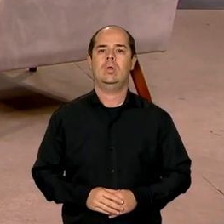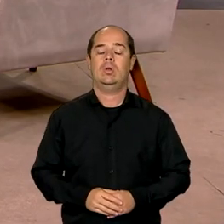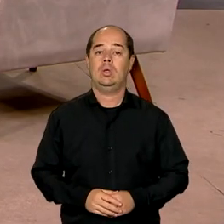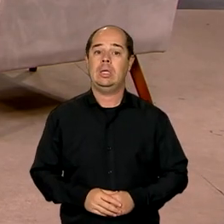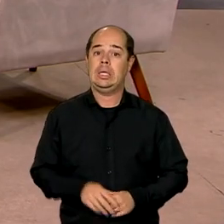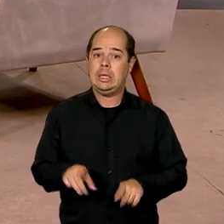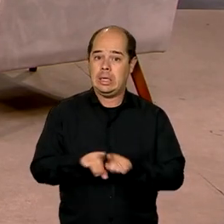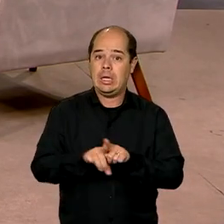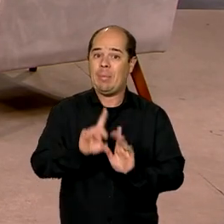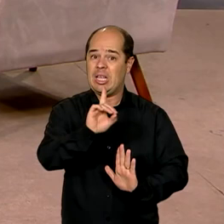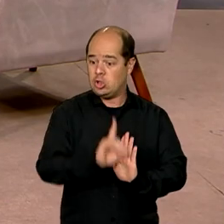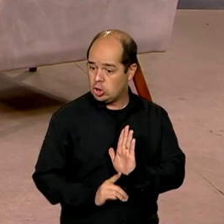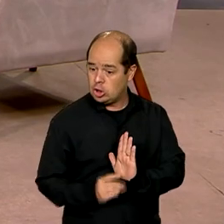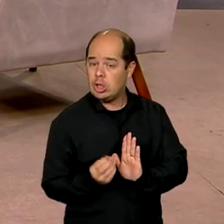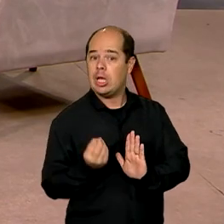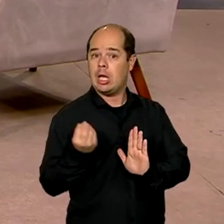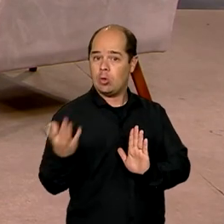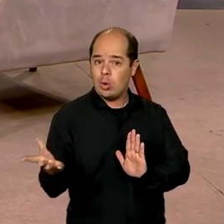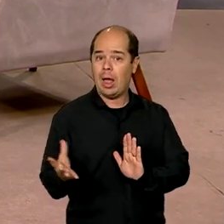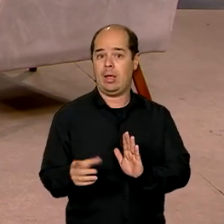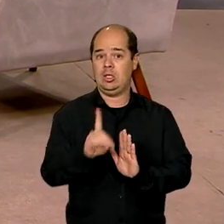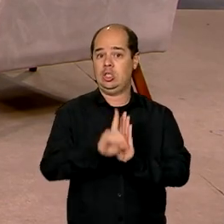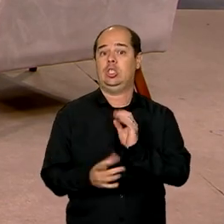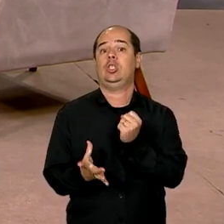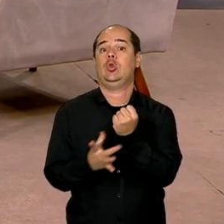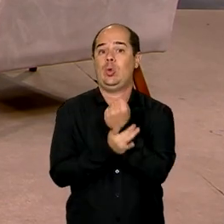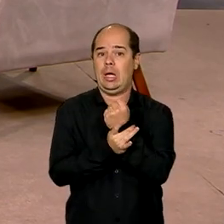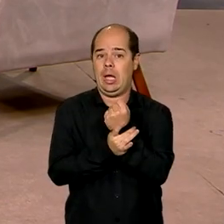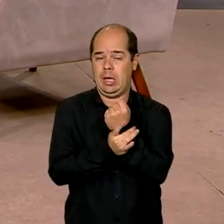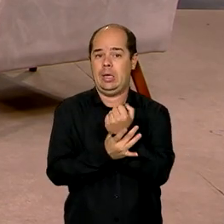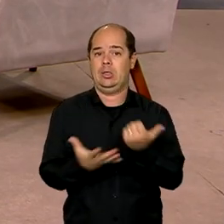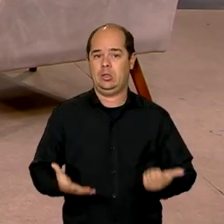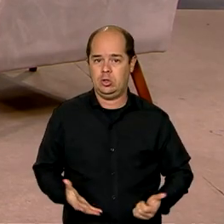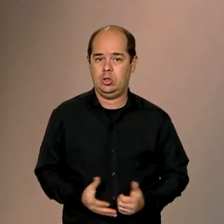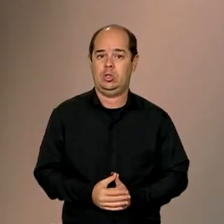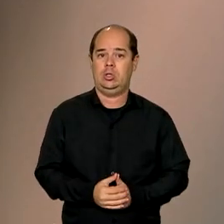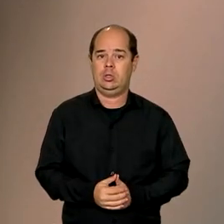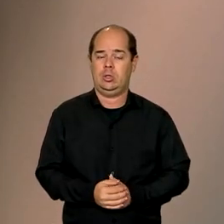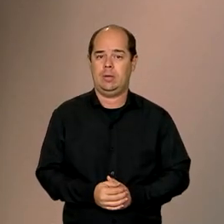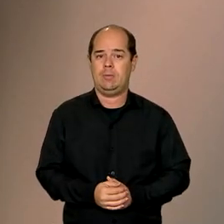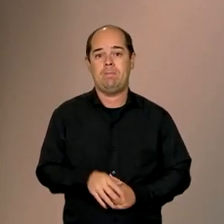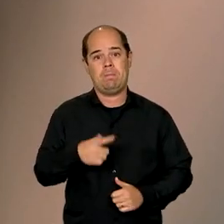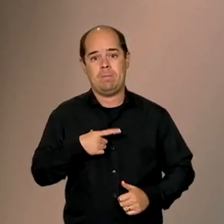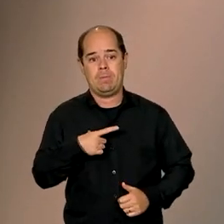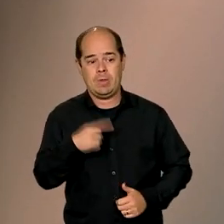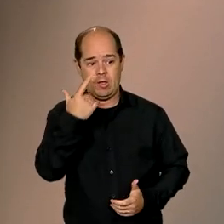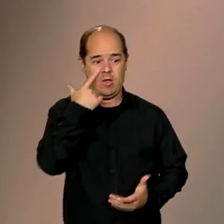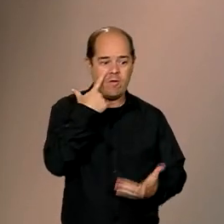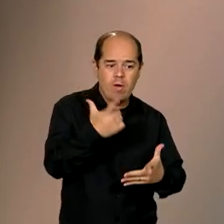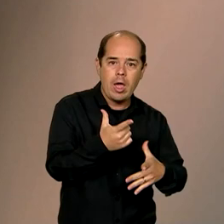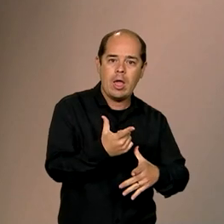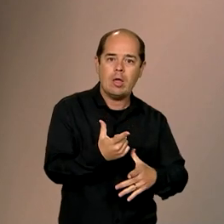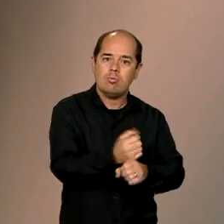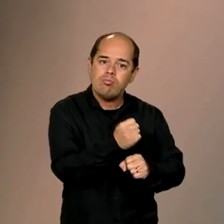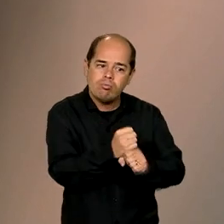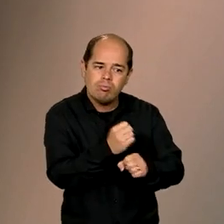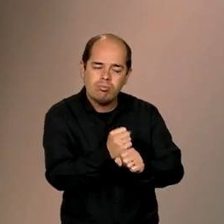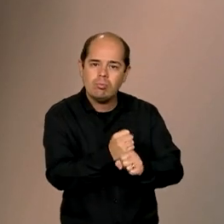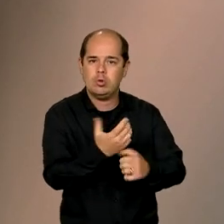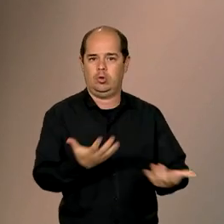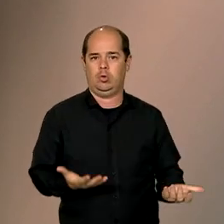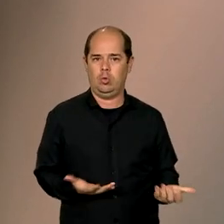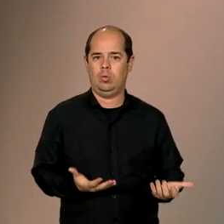trabalhou, ele faz uso lá, o acerto de contas. E a partir daí, as empresas respondem por